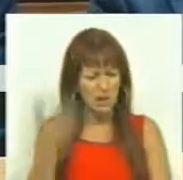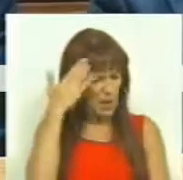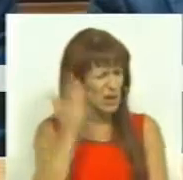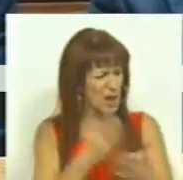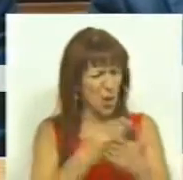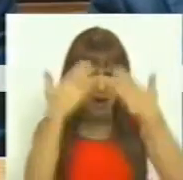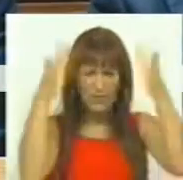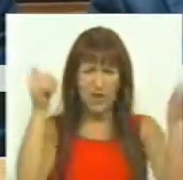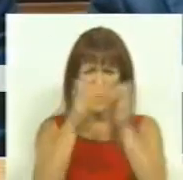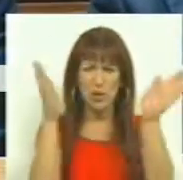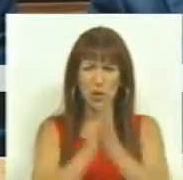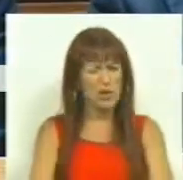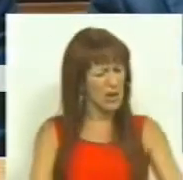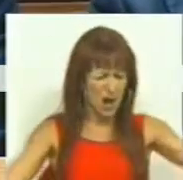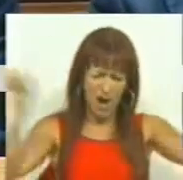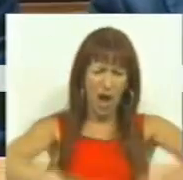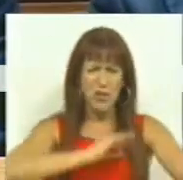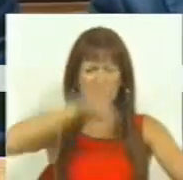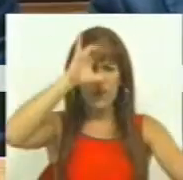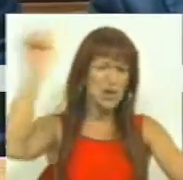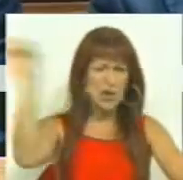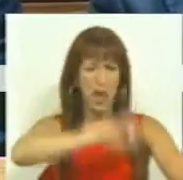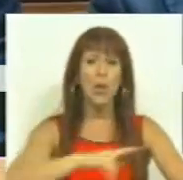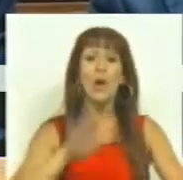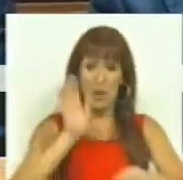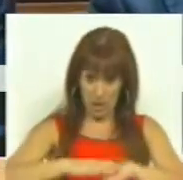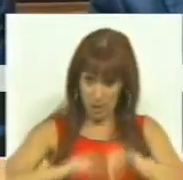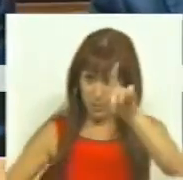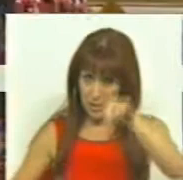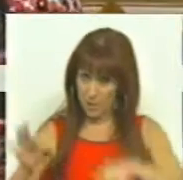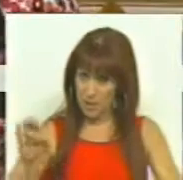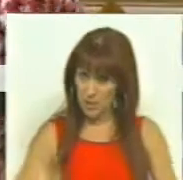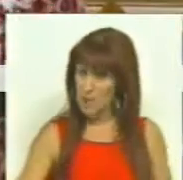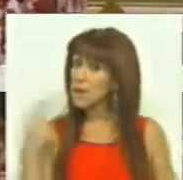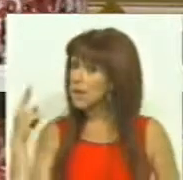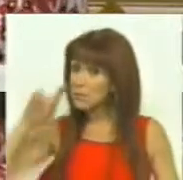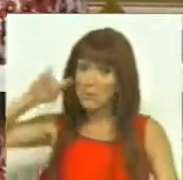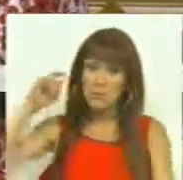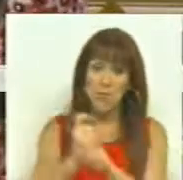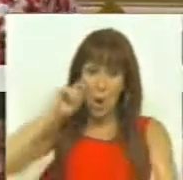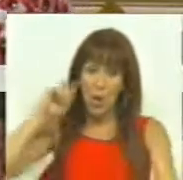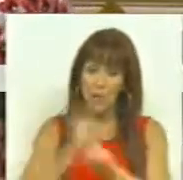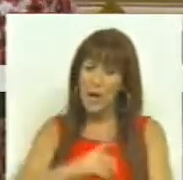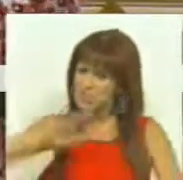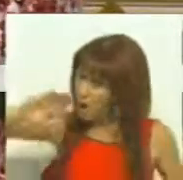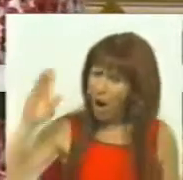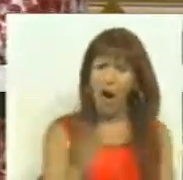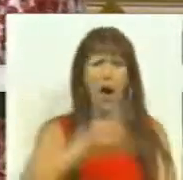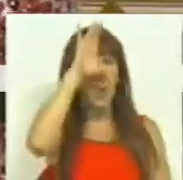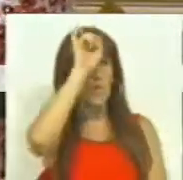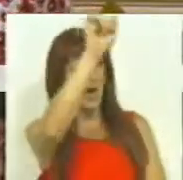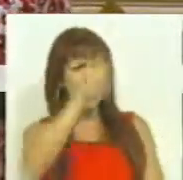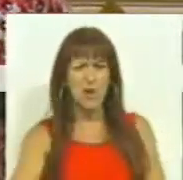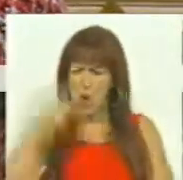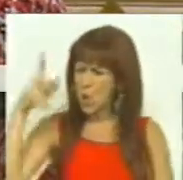escola democrática para todos? Não é, Senhor Ministro, não é. E por isso é que o PCP tem vindo a exigir, e a congelar, aliás, do Governo,